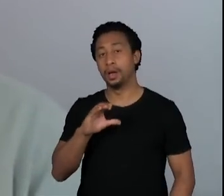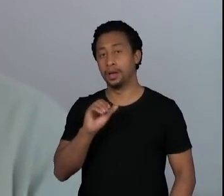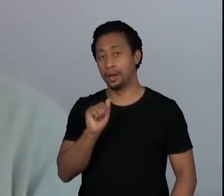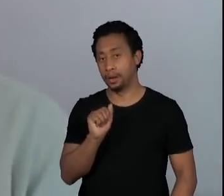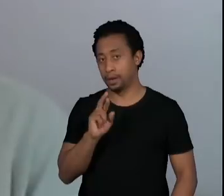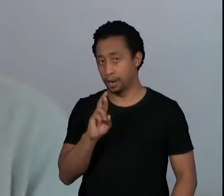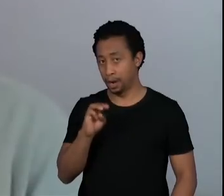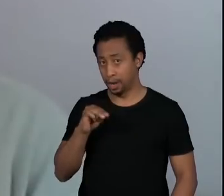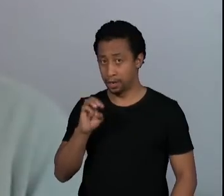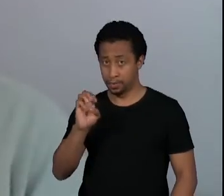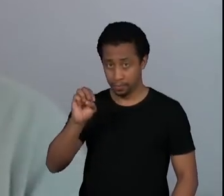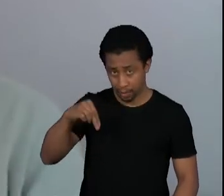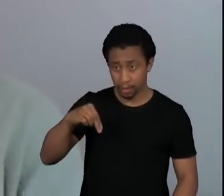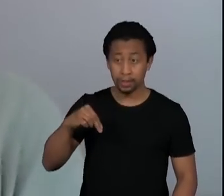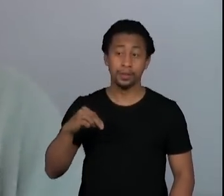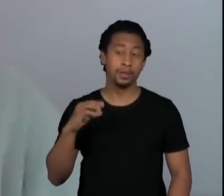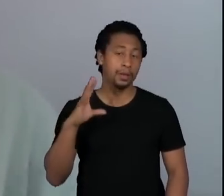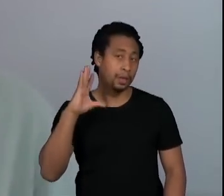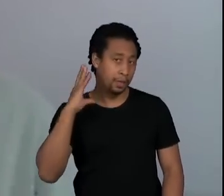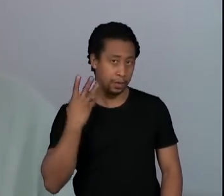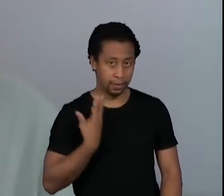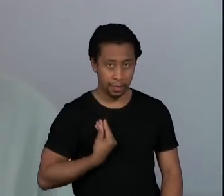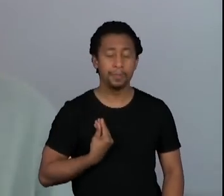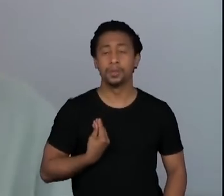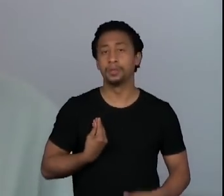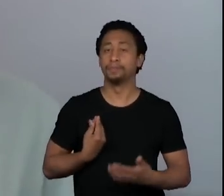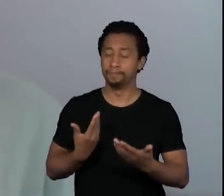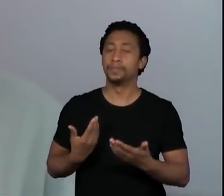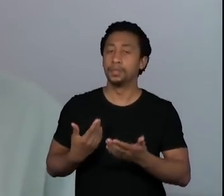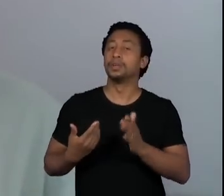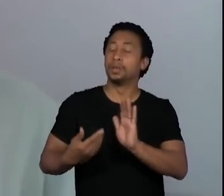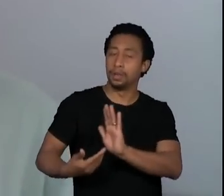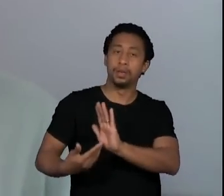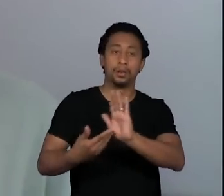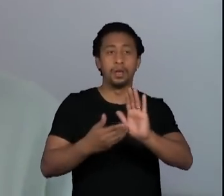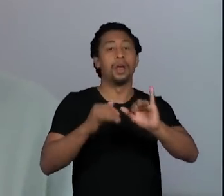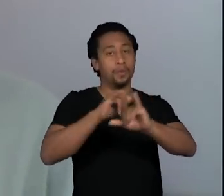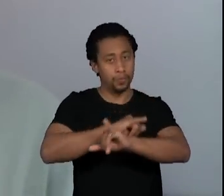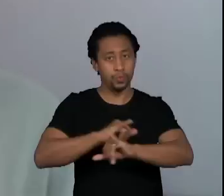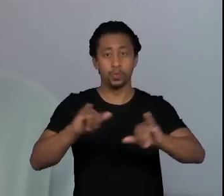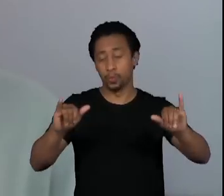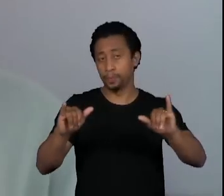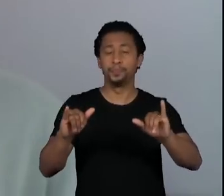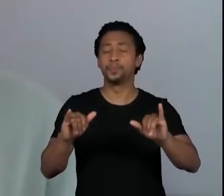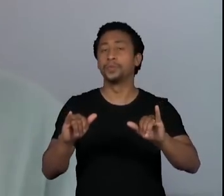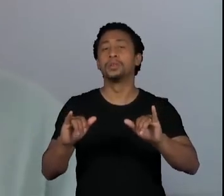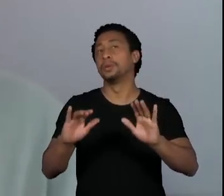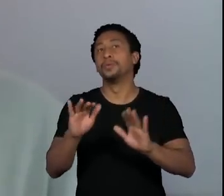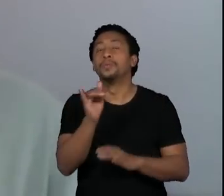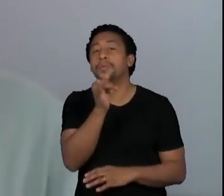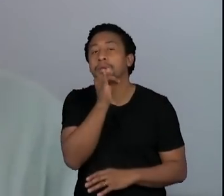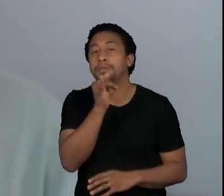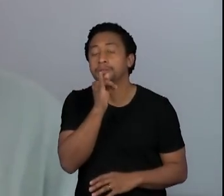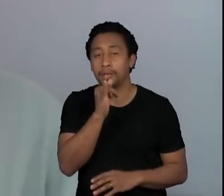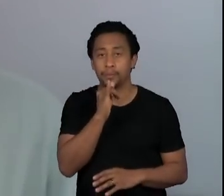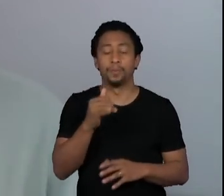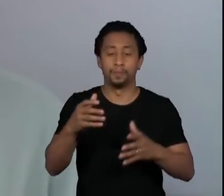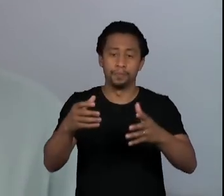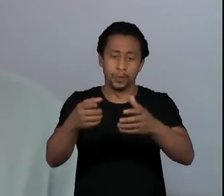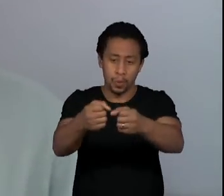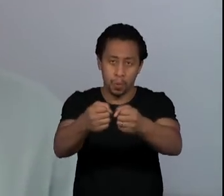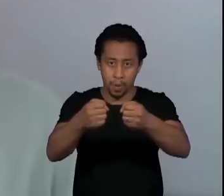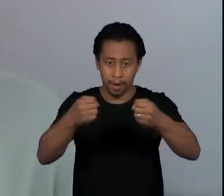e a gente pensa num armário de madeira, por exemplo. Ele vai ter pequenos furinhos